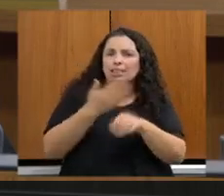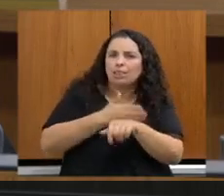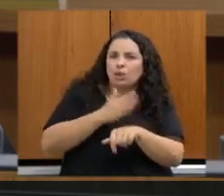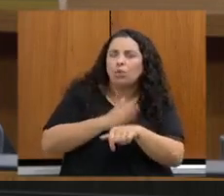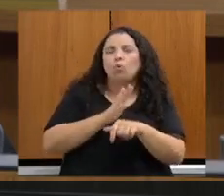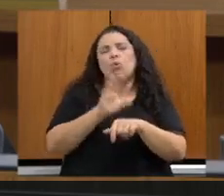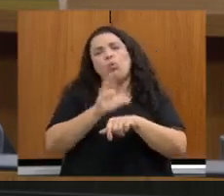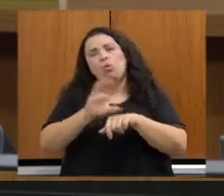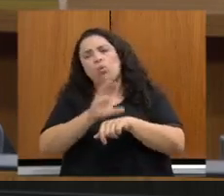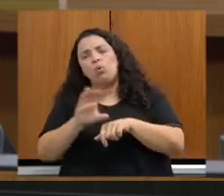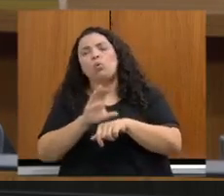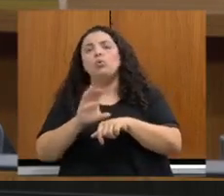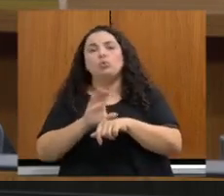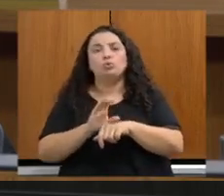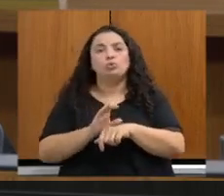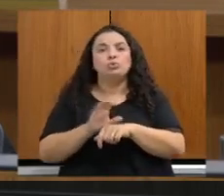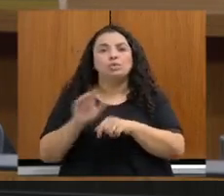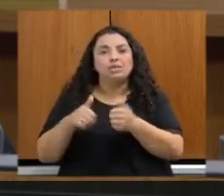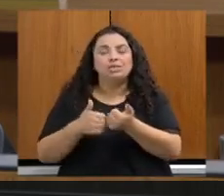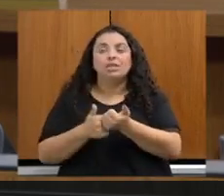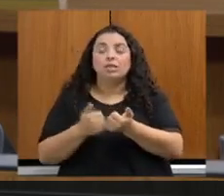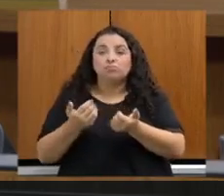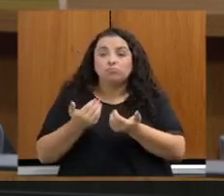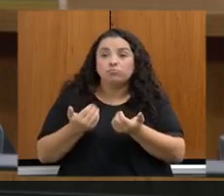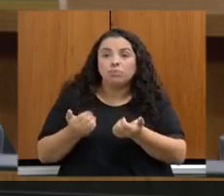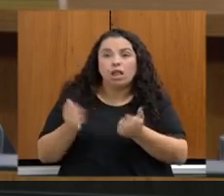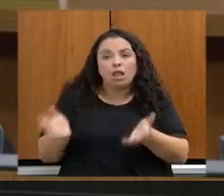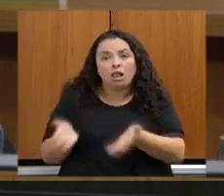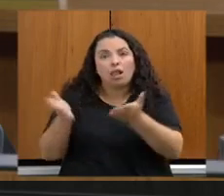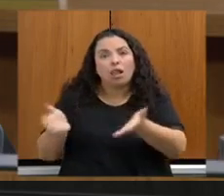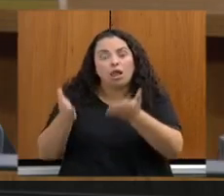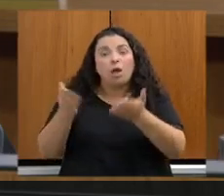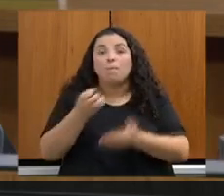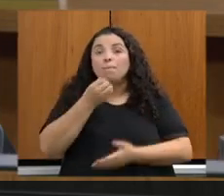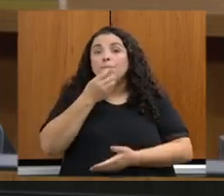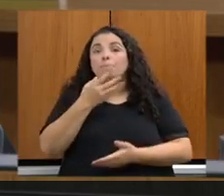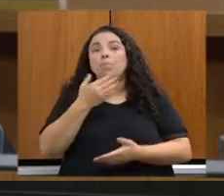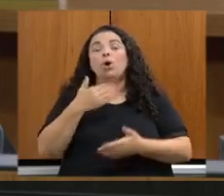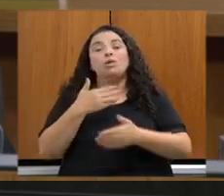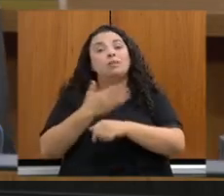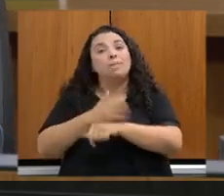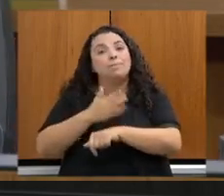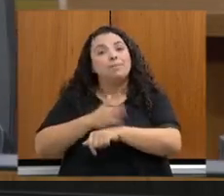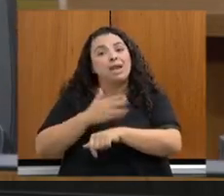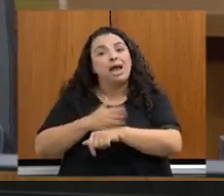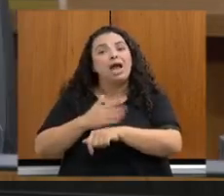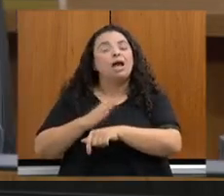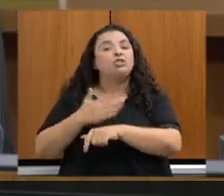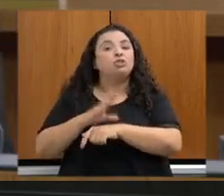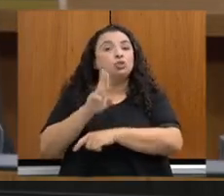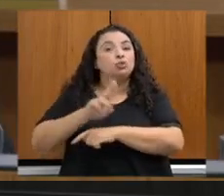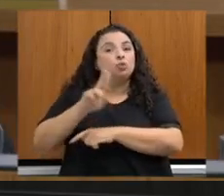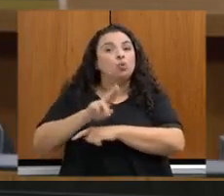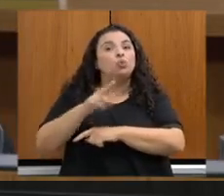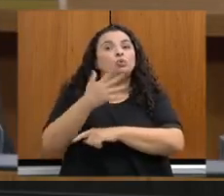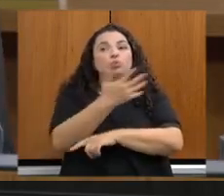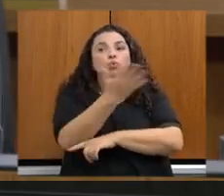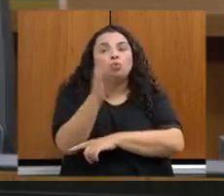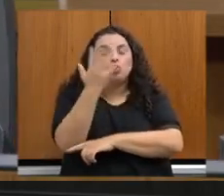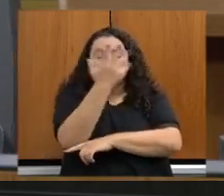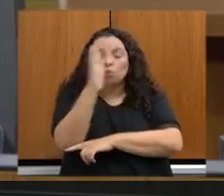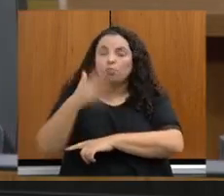propriedades rurais, incentivando a adoção de boas práticas ambientais e de uma agricultura regenerativa, porque não só a